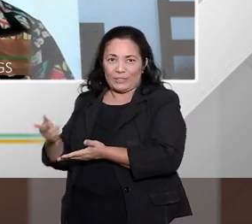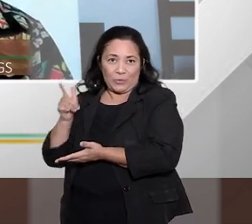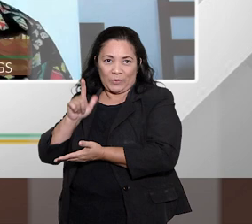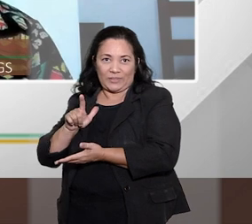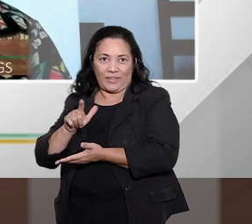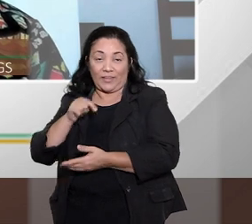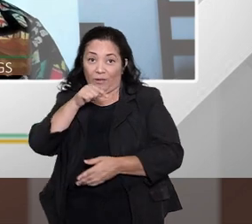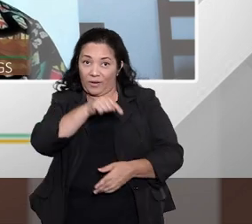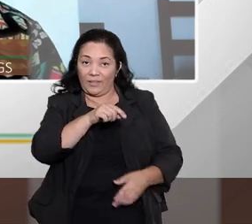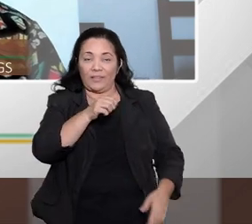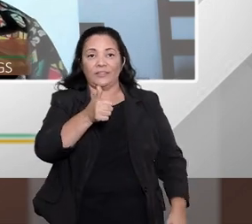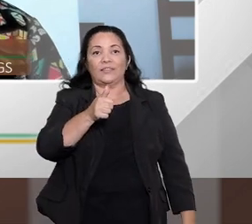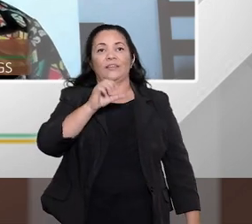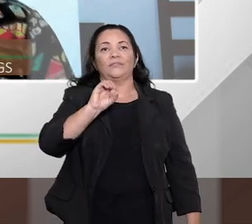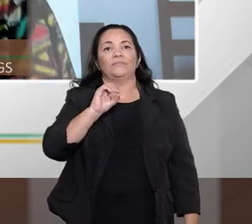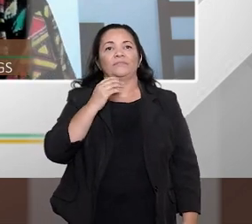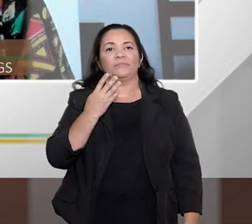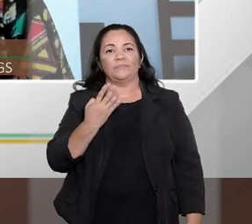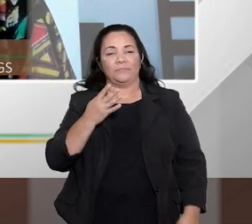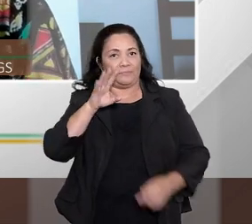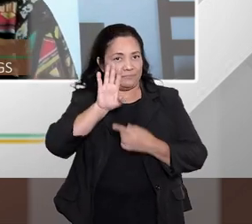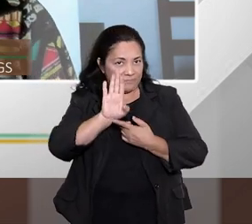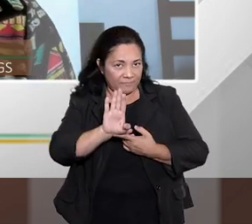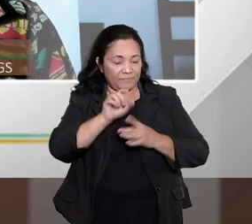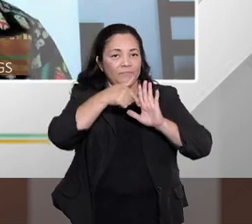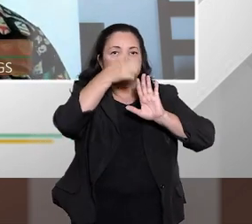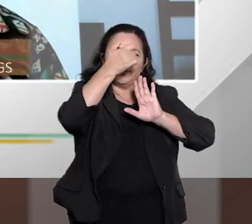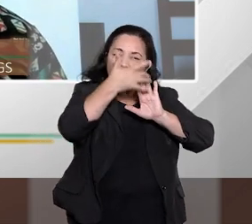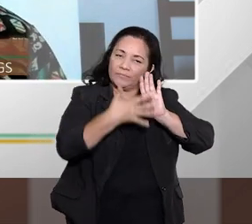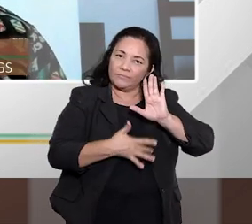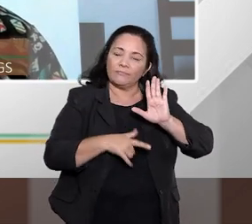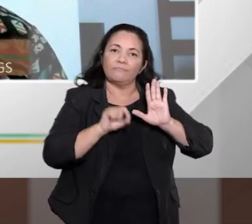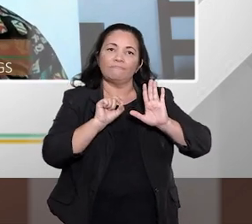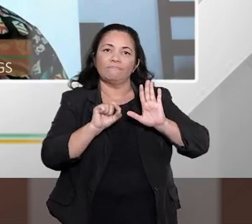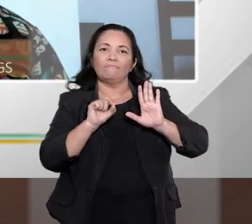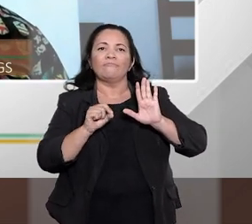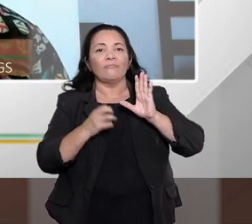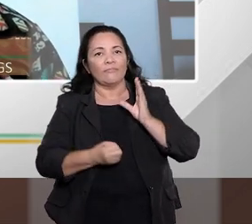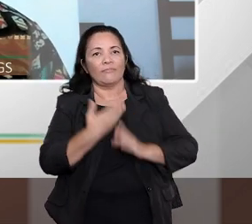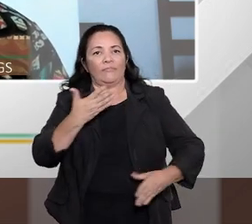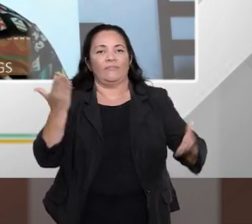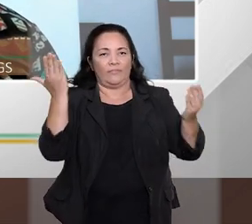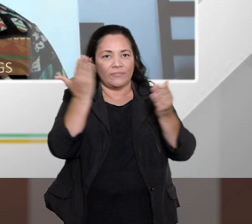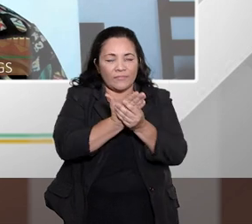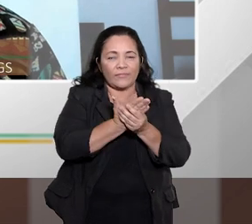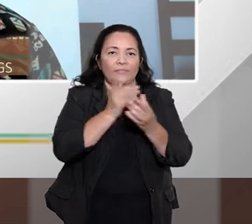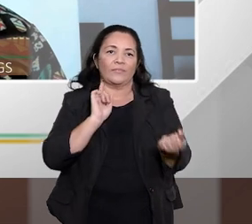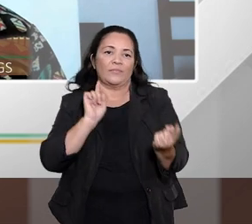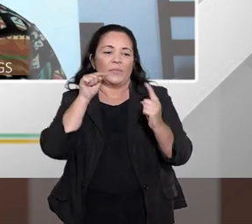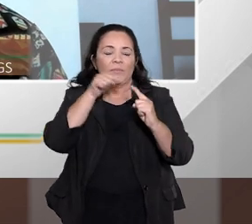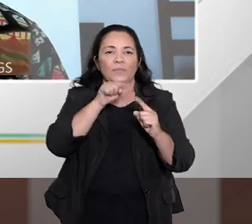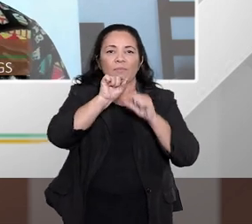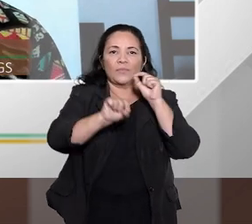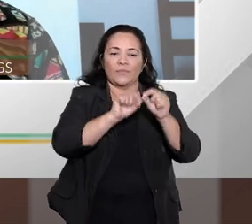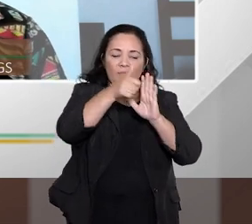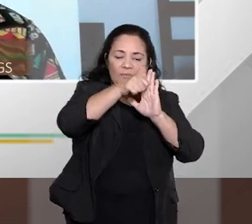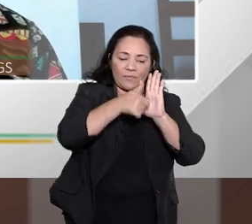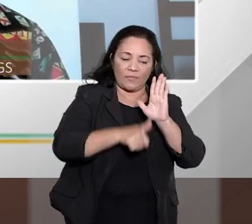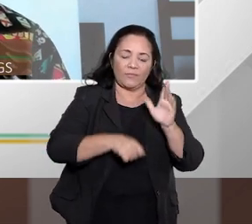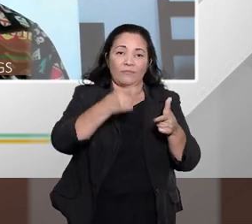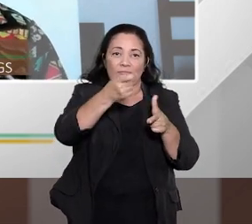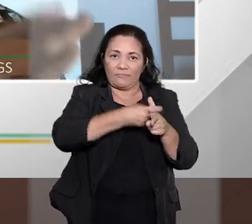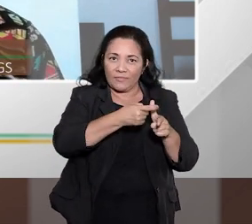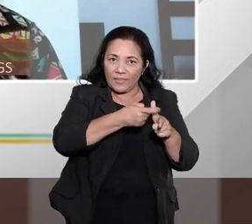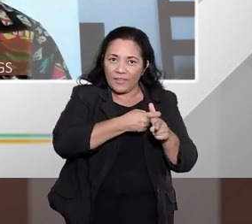uma revisão que é a própria finalidade da ação para o que? para que depois de